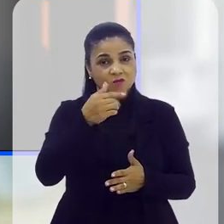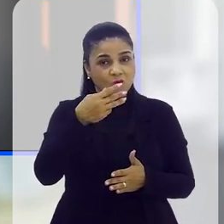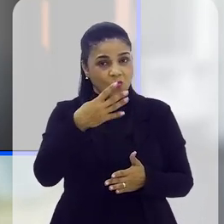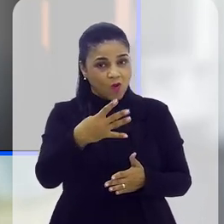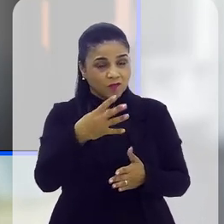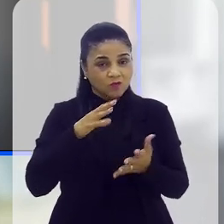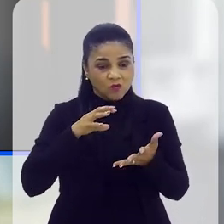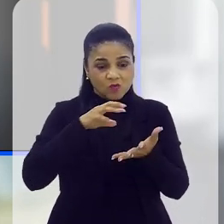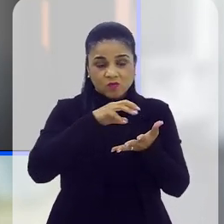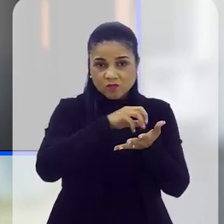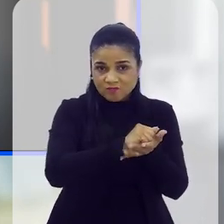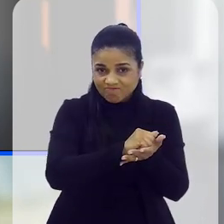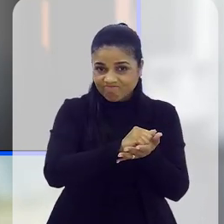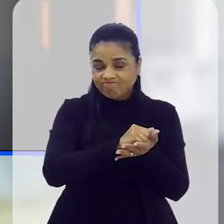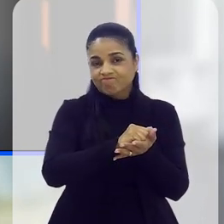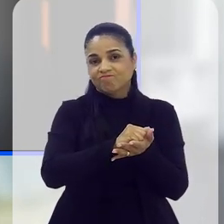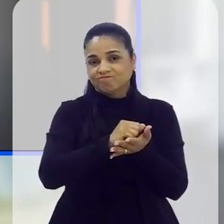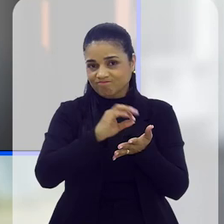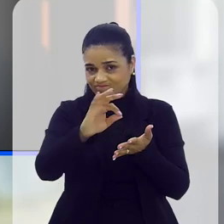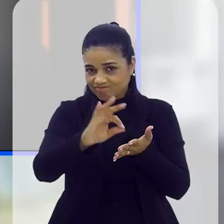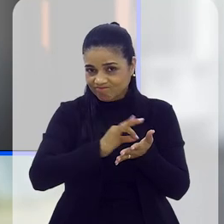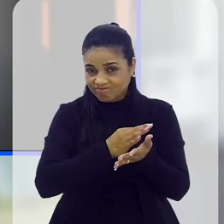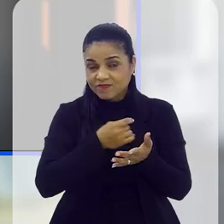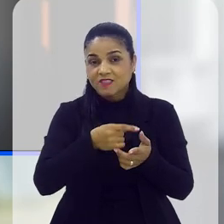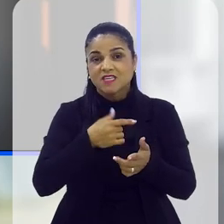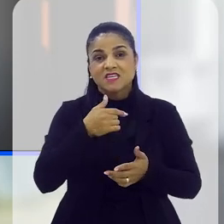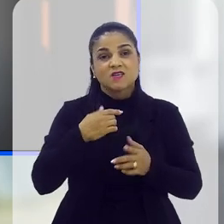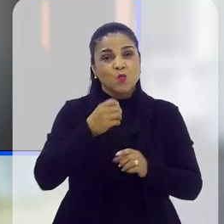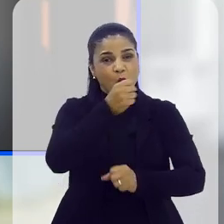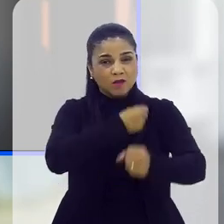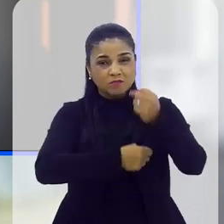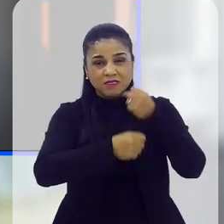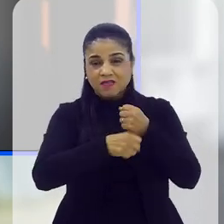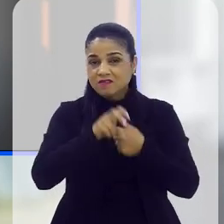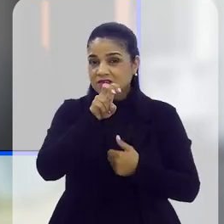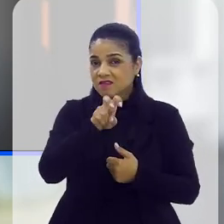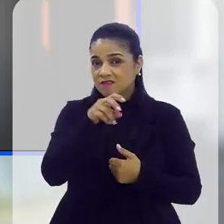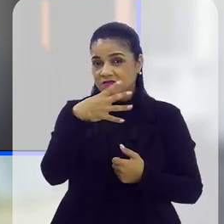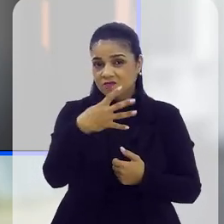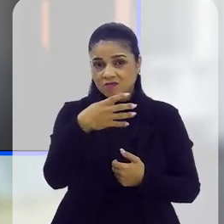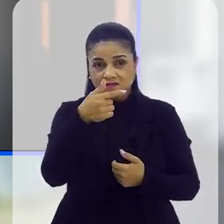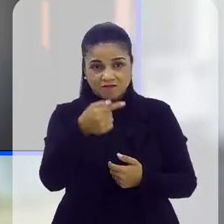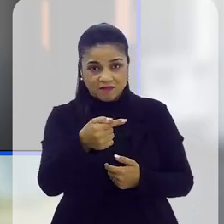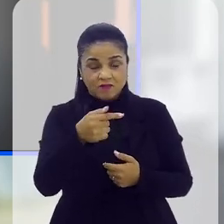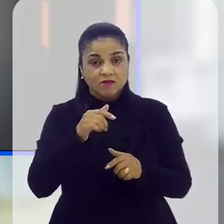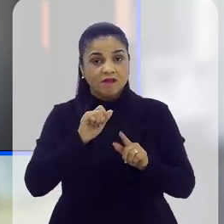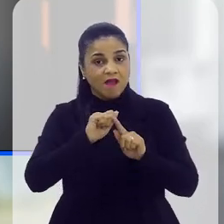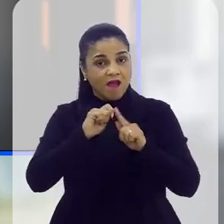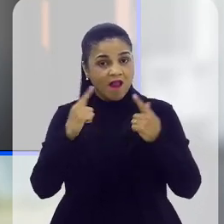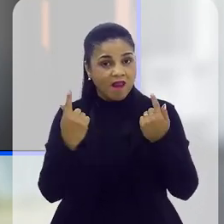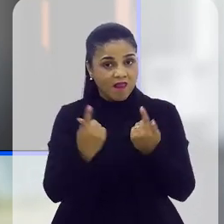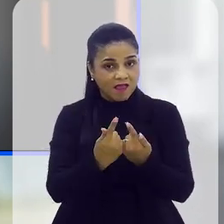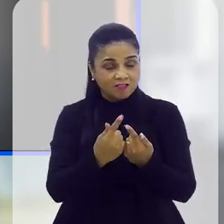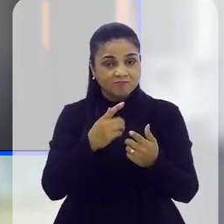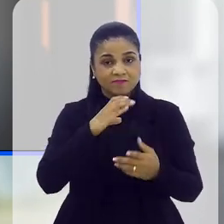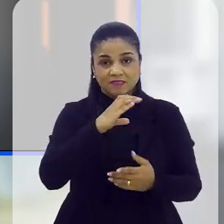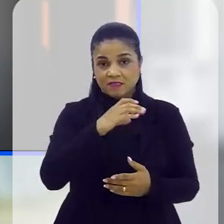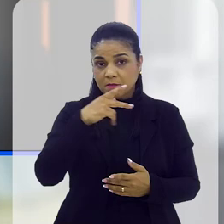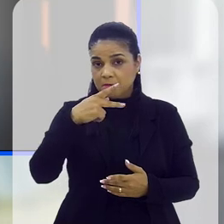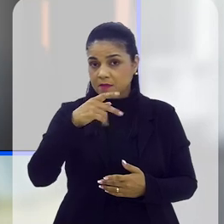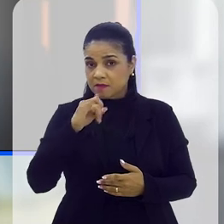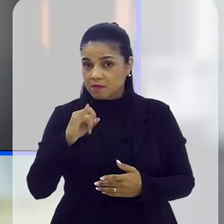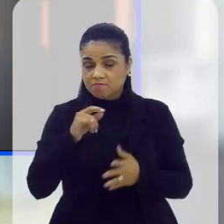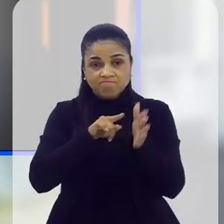Ocorrências, enquanto no ano passado o número chegou a 547. A Alerj instalou inclusive uma